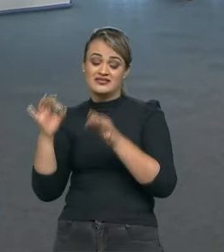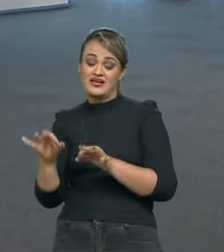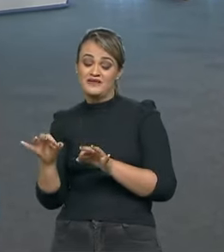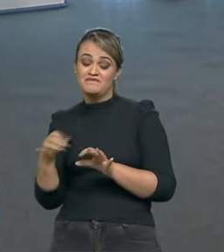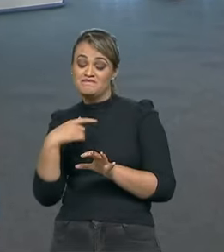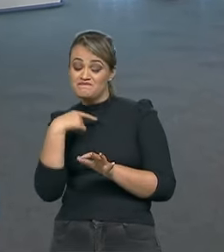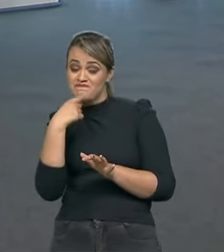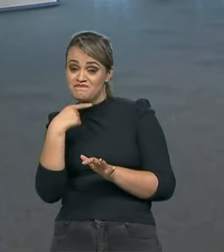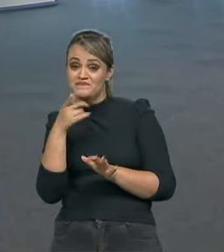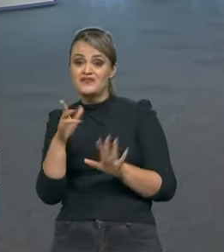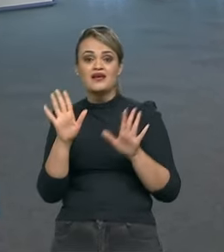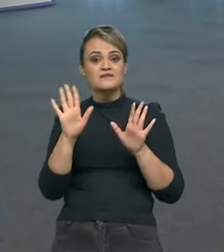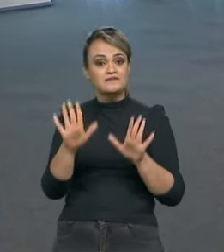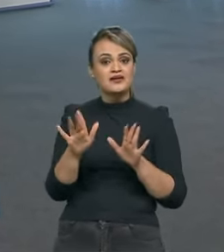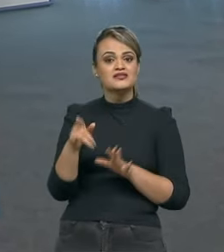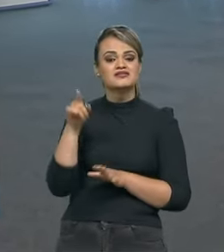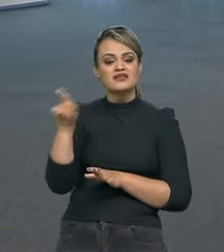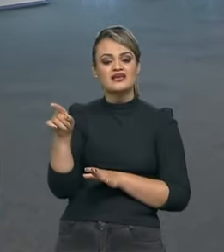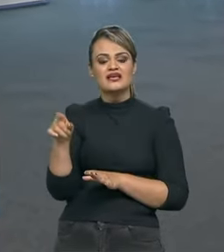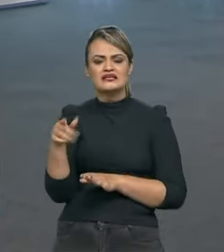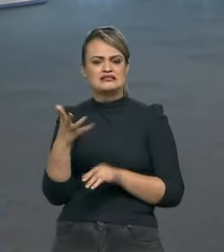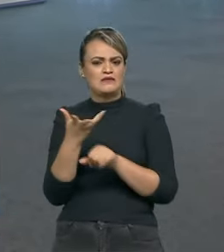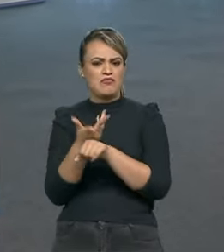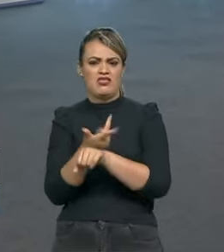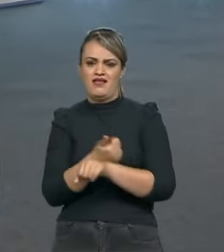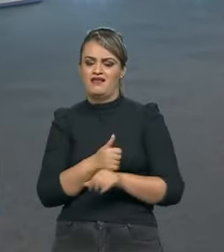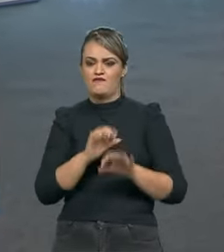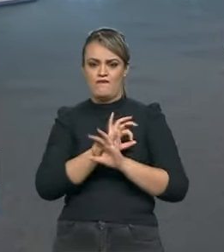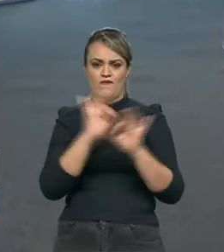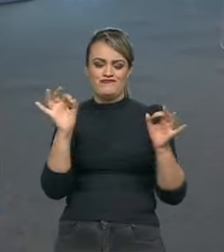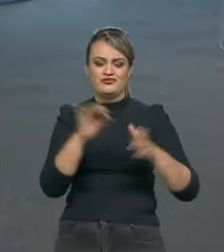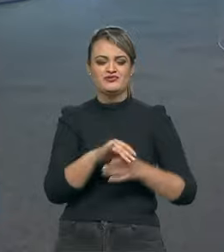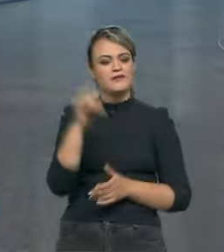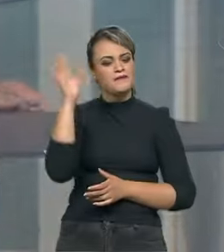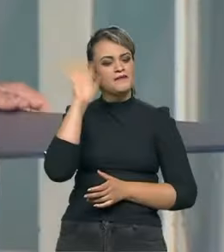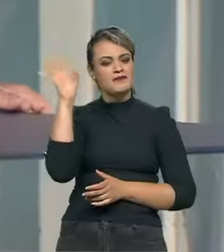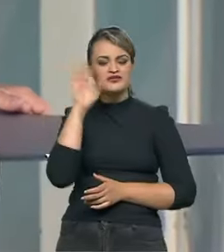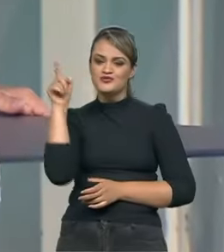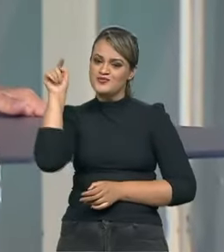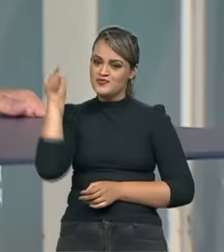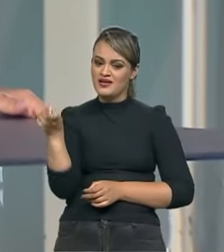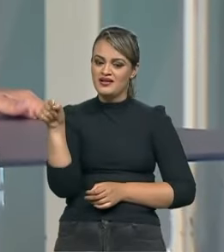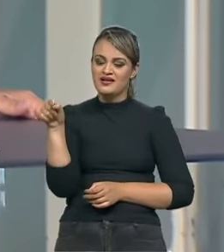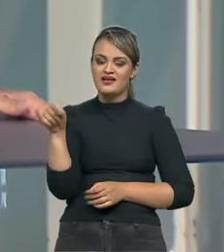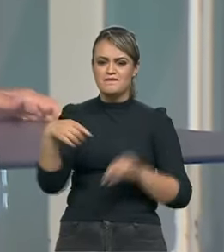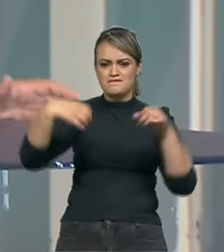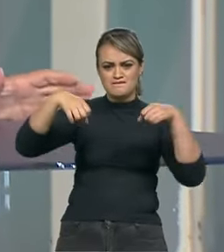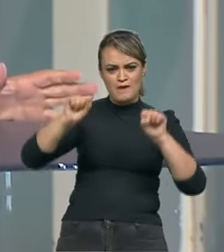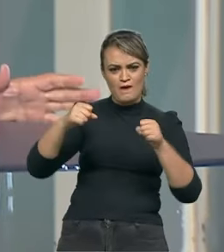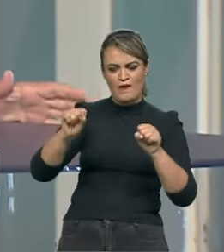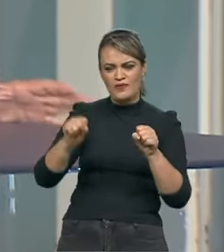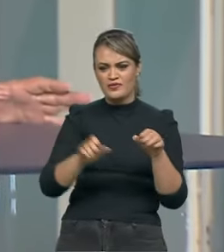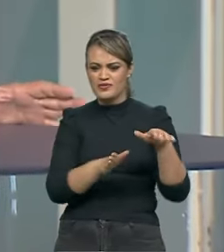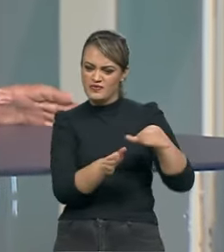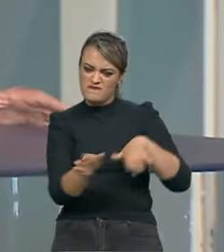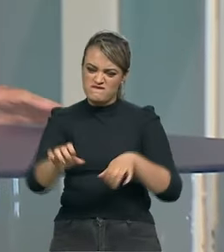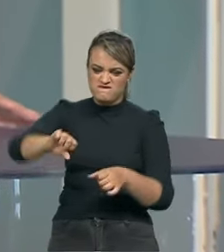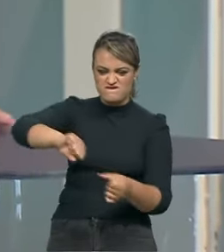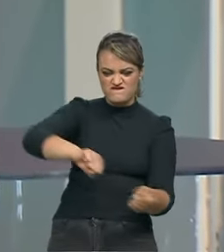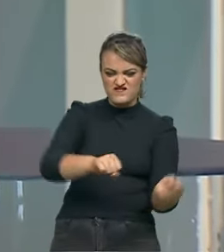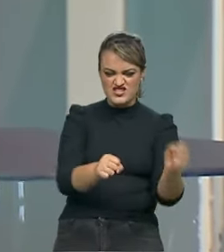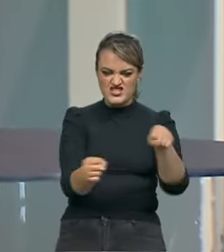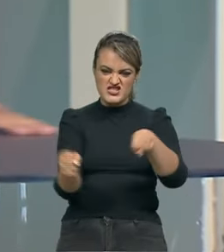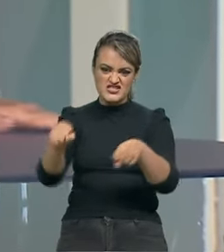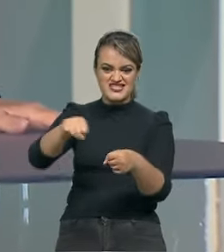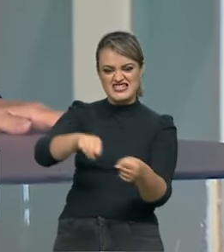Mas sempre foi um talento enorme. E você imagina, um cara que anda de moto, que escorrega com as motos e tudo.